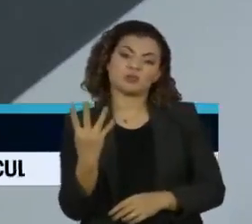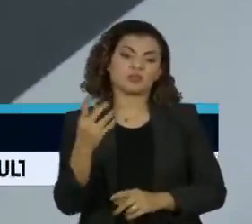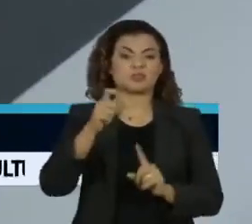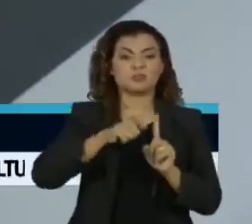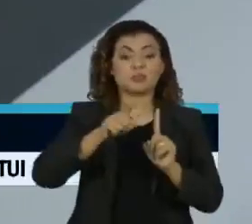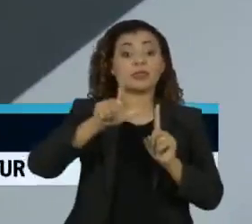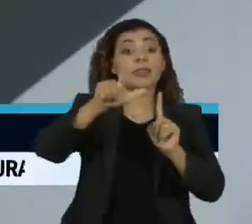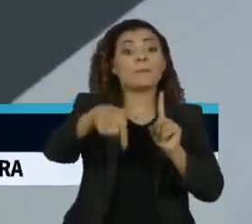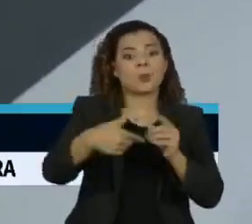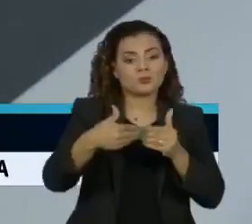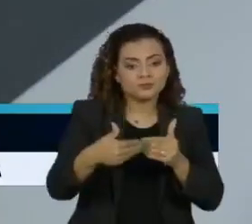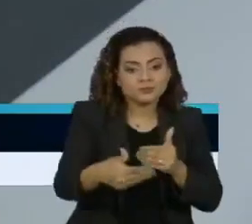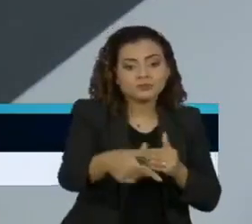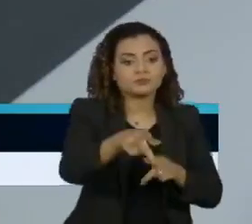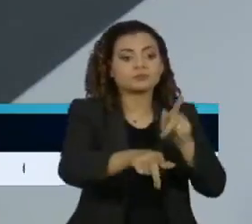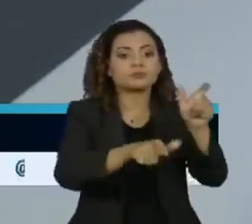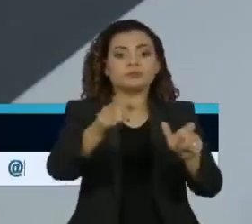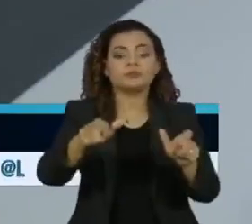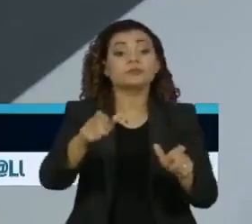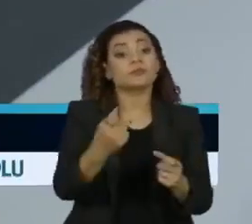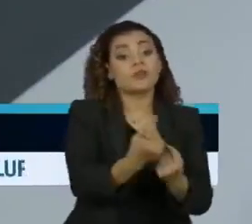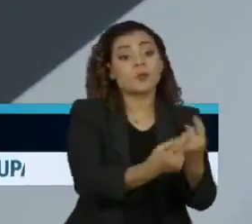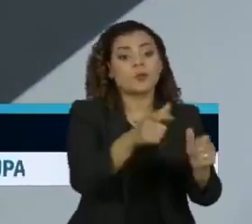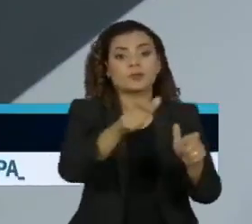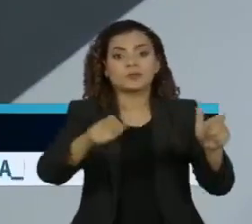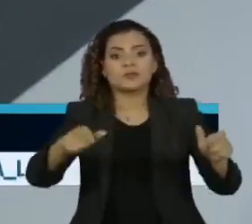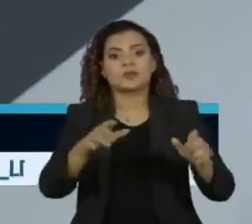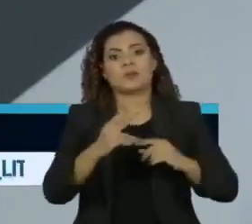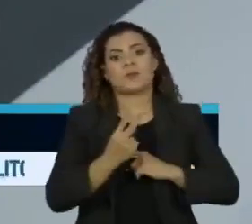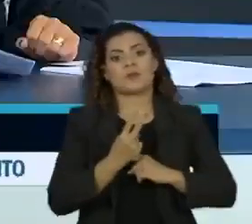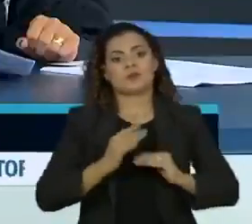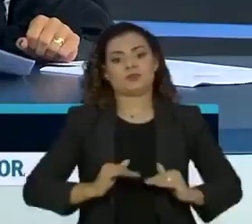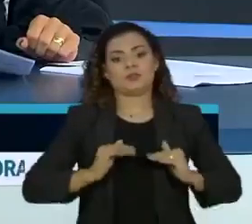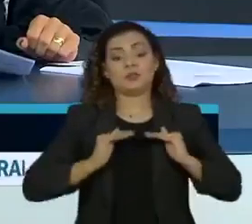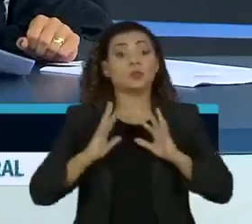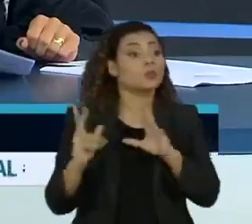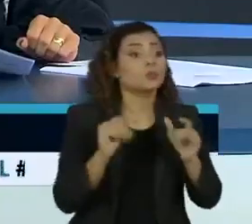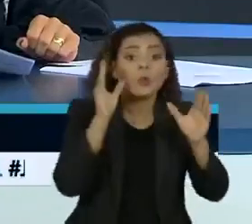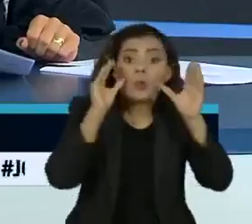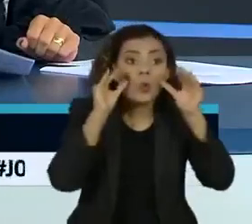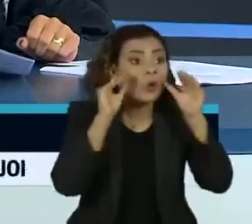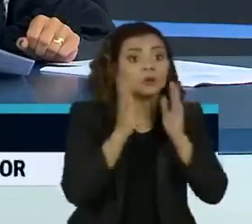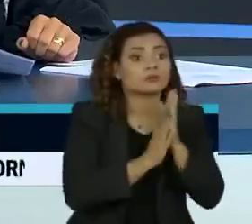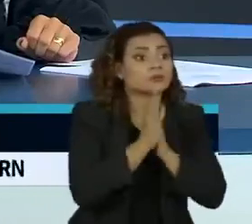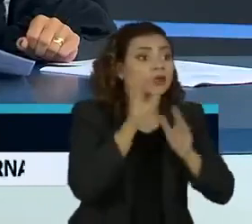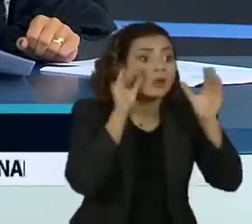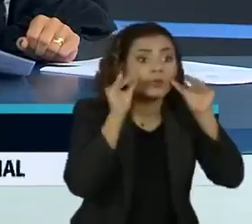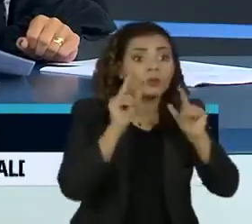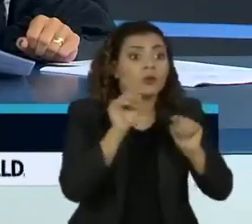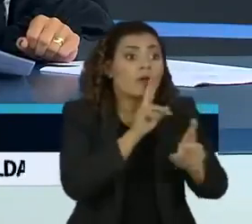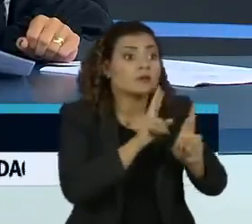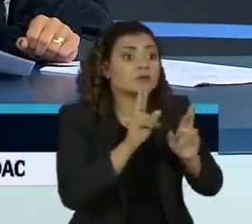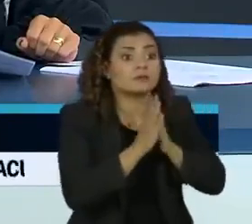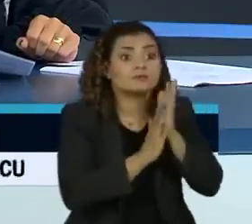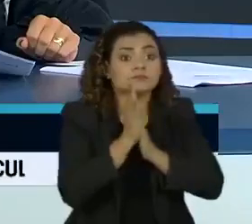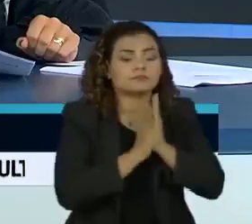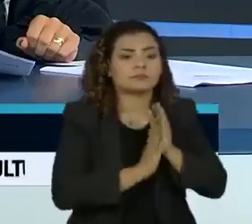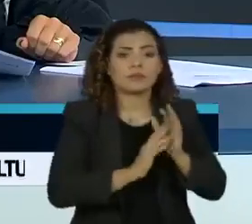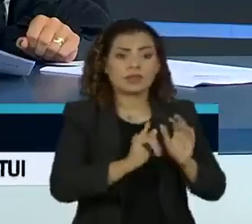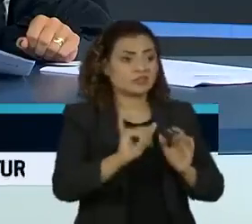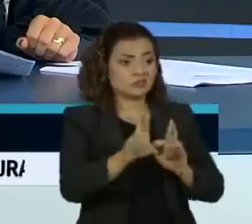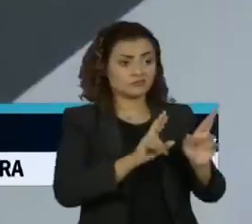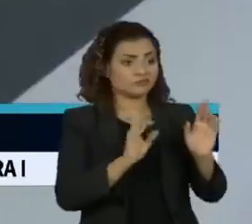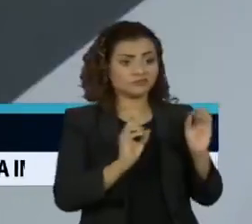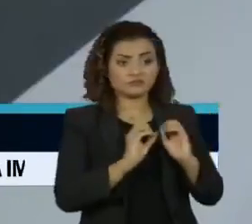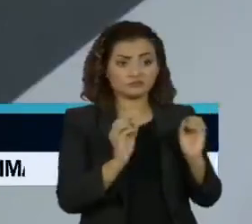que vamos ter uma parte da população protegida. Então, todo mundo está curioso com esse resultado. Ele não vindo